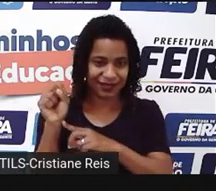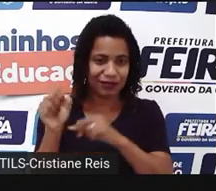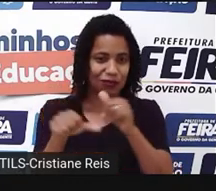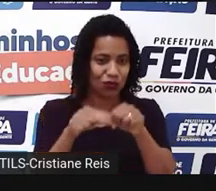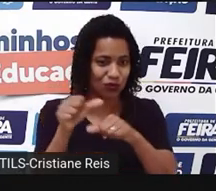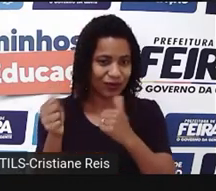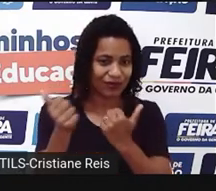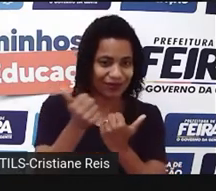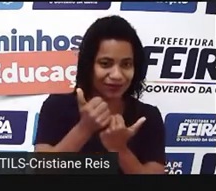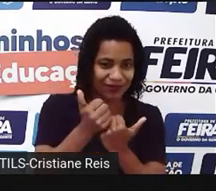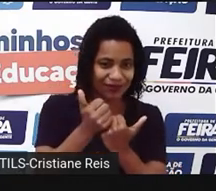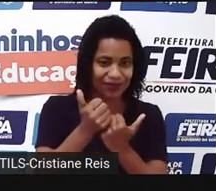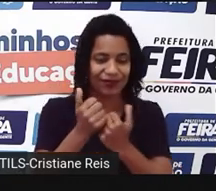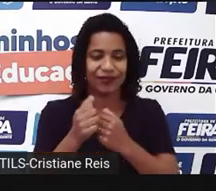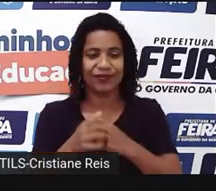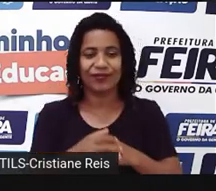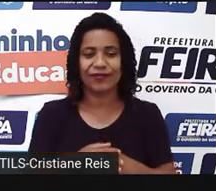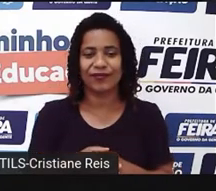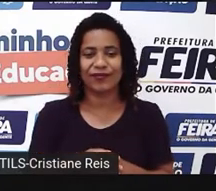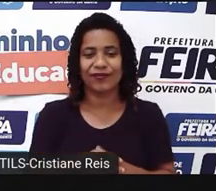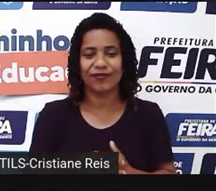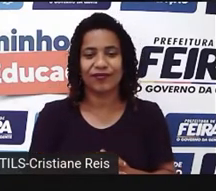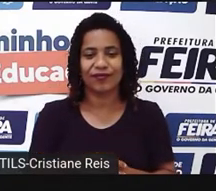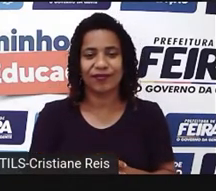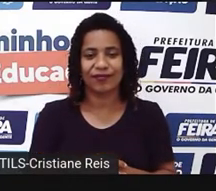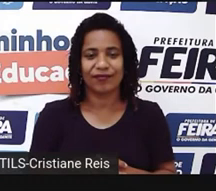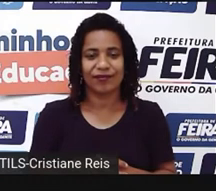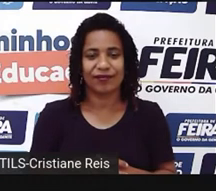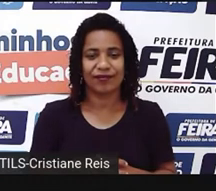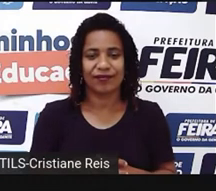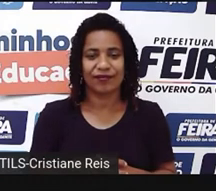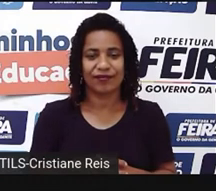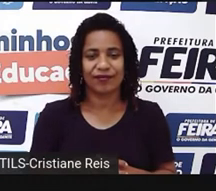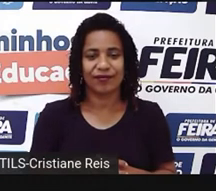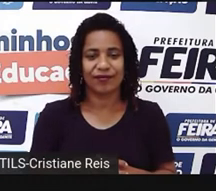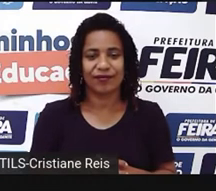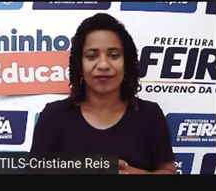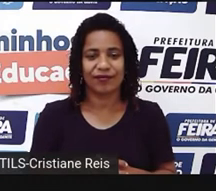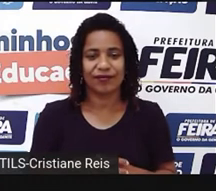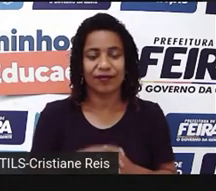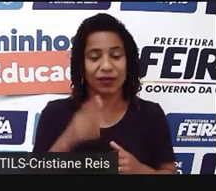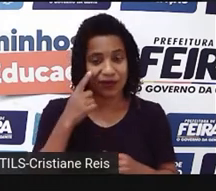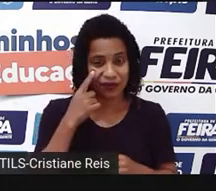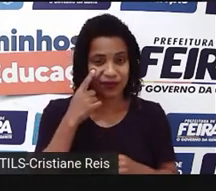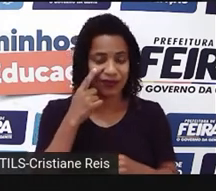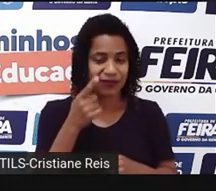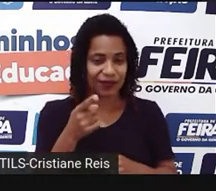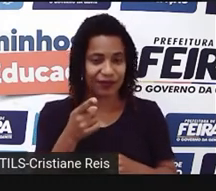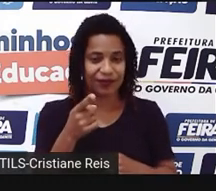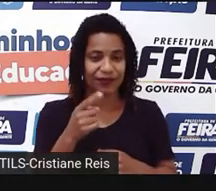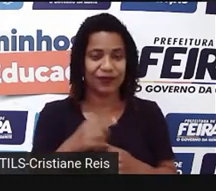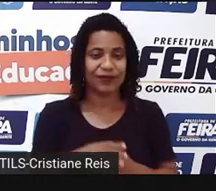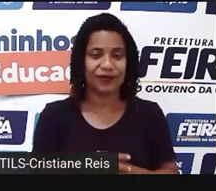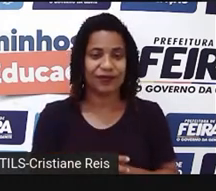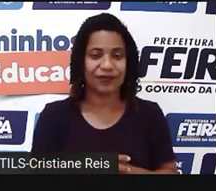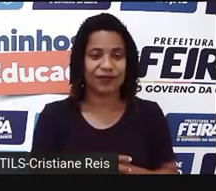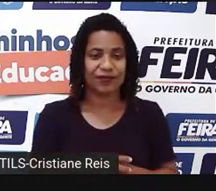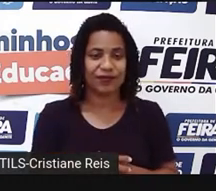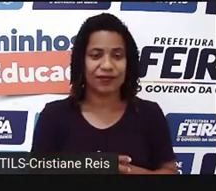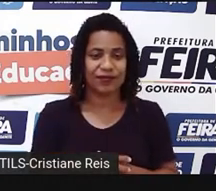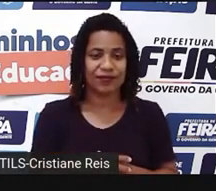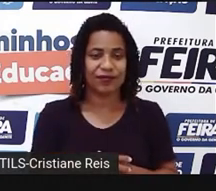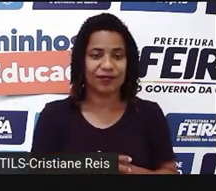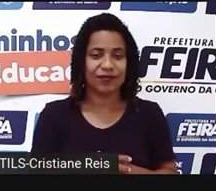Child, children. I regular nouns. Ó, I regular nouns follow no specific rules.